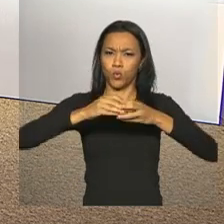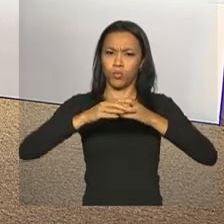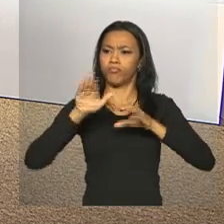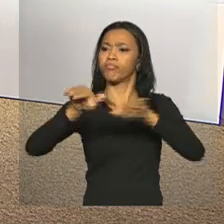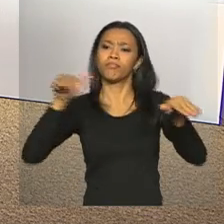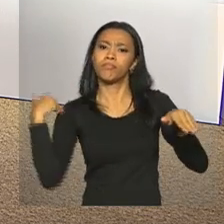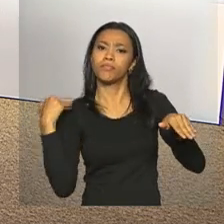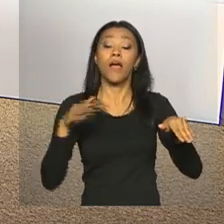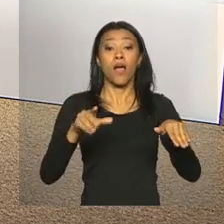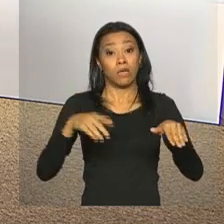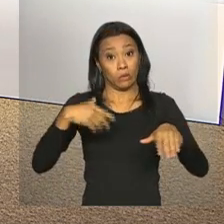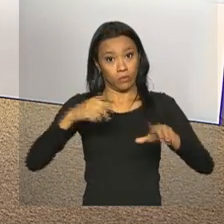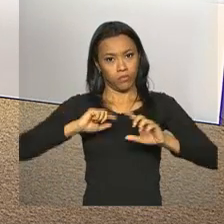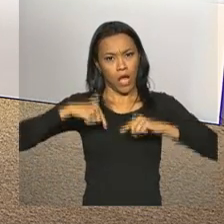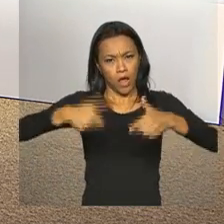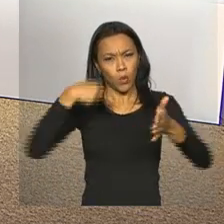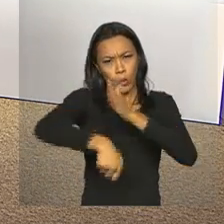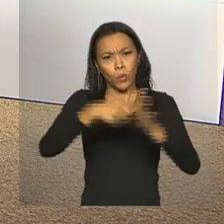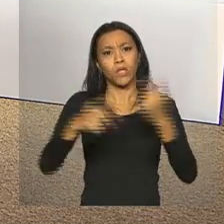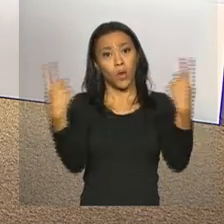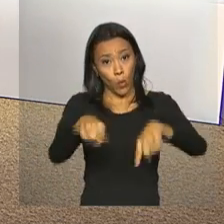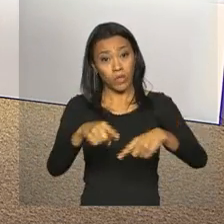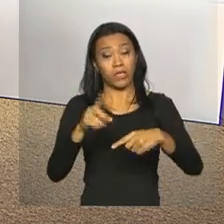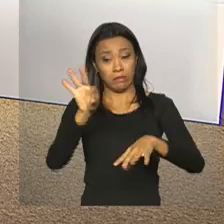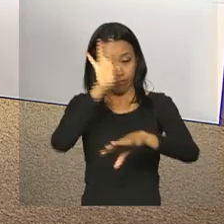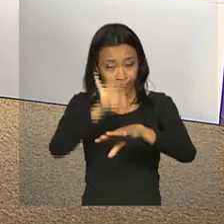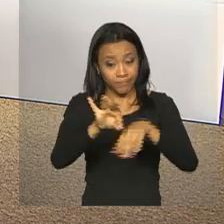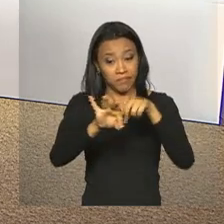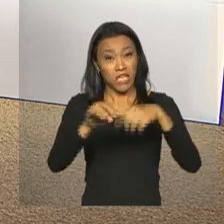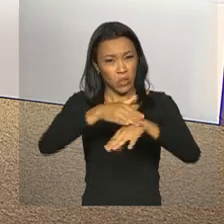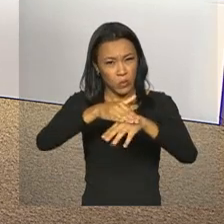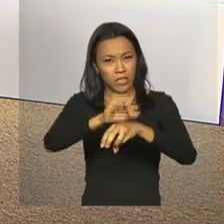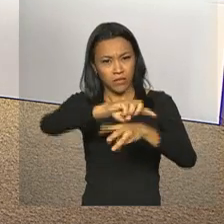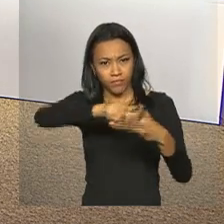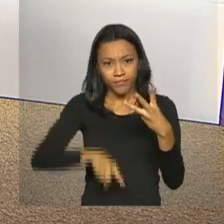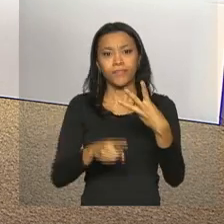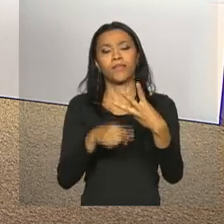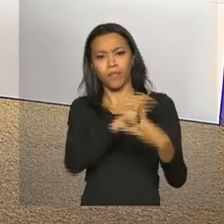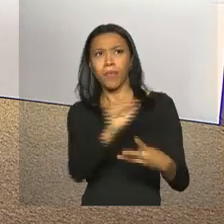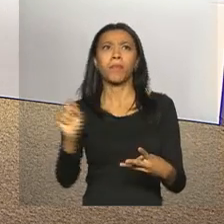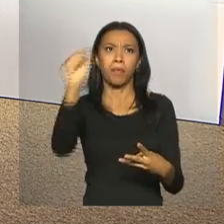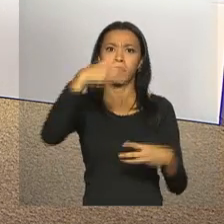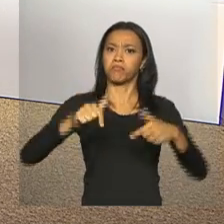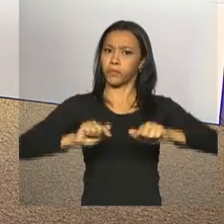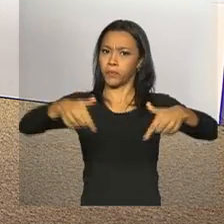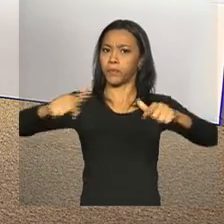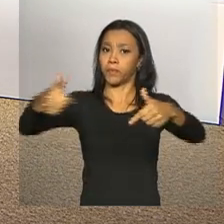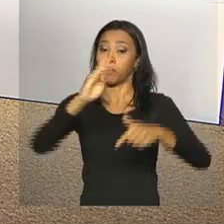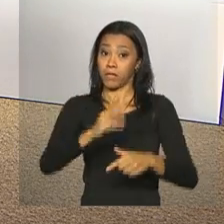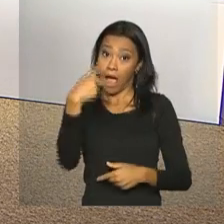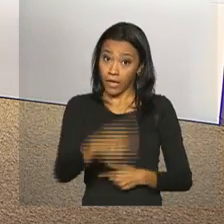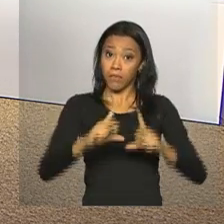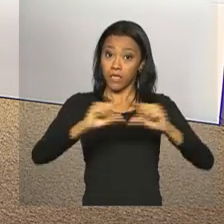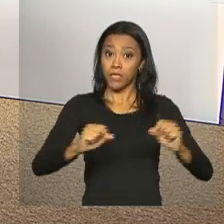ações contra o Aedes aegypti e as doenças transmitidas por ele já estão sendo realizadas em vários pontos do país. Em Braslândia,